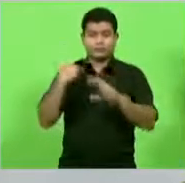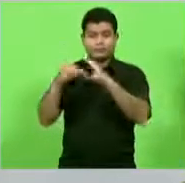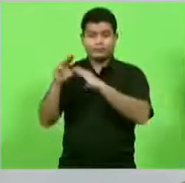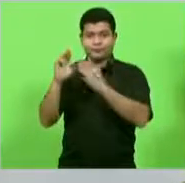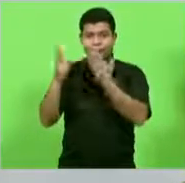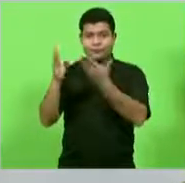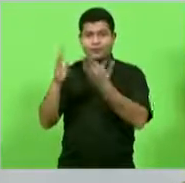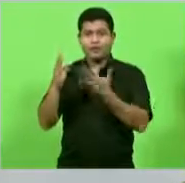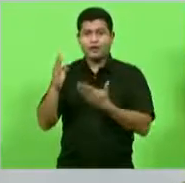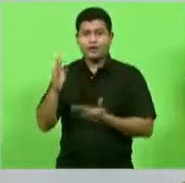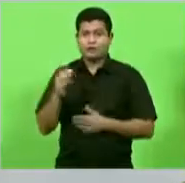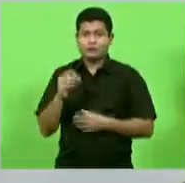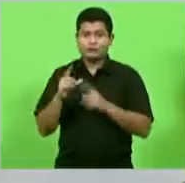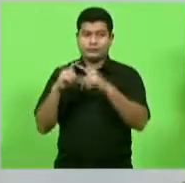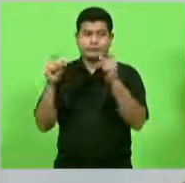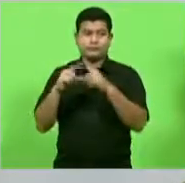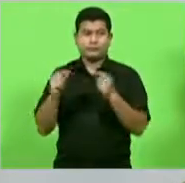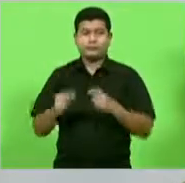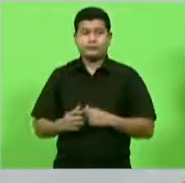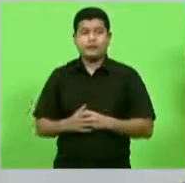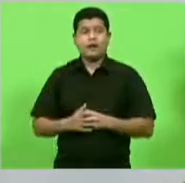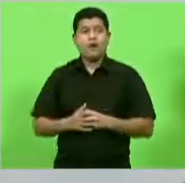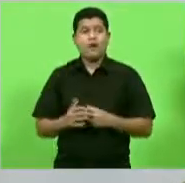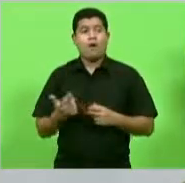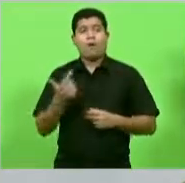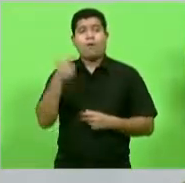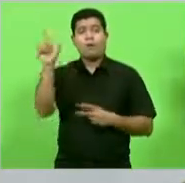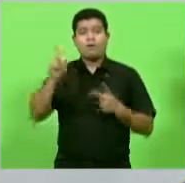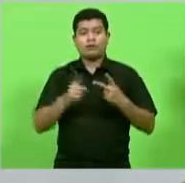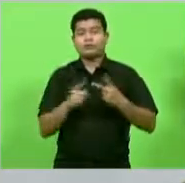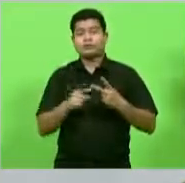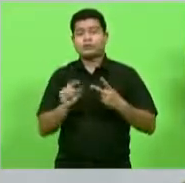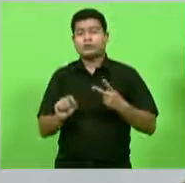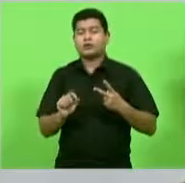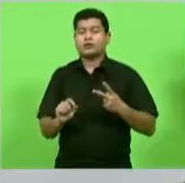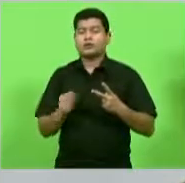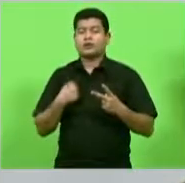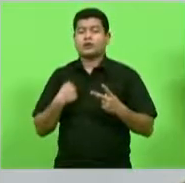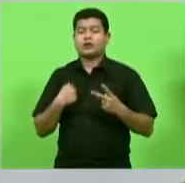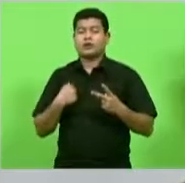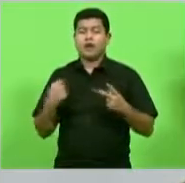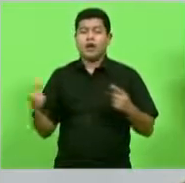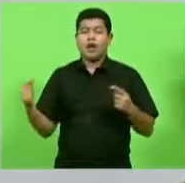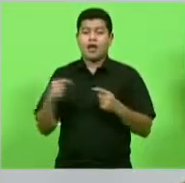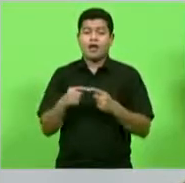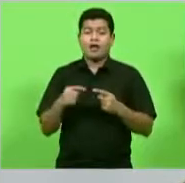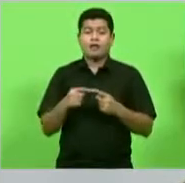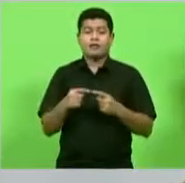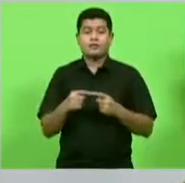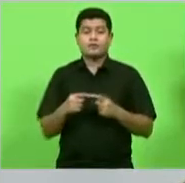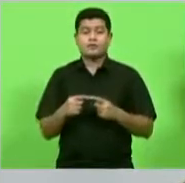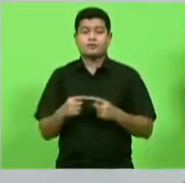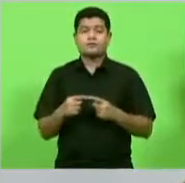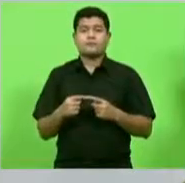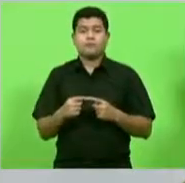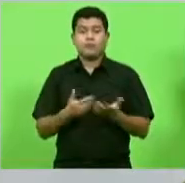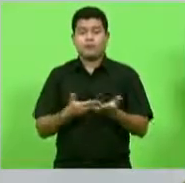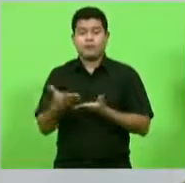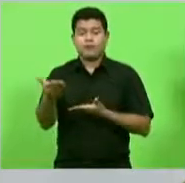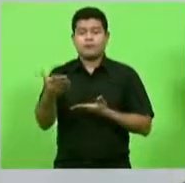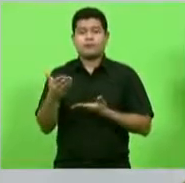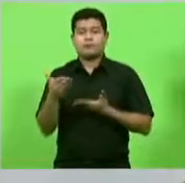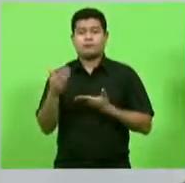setor porque precisa dessa reforma a outra questão está relacionada quando iniciou a campanha